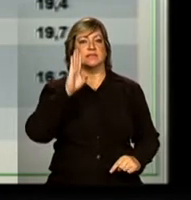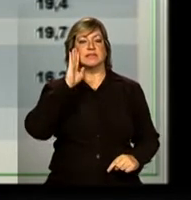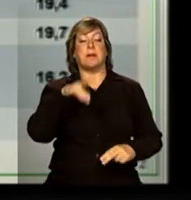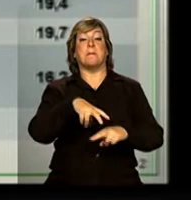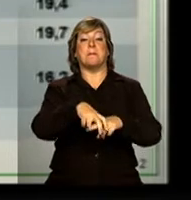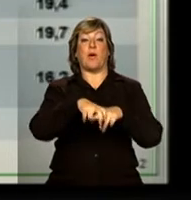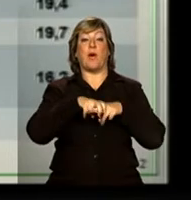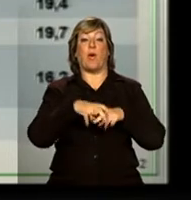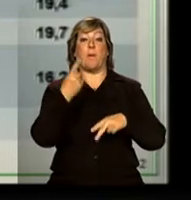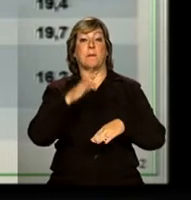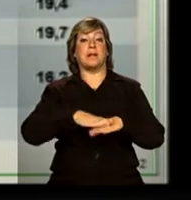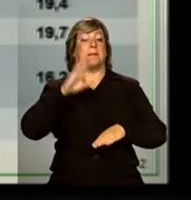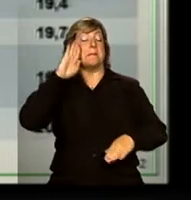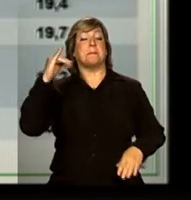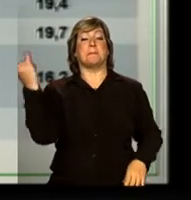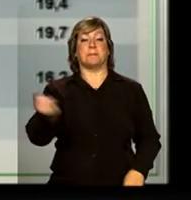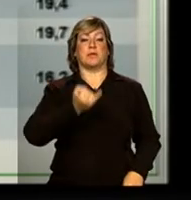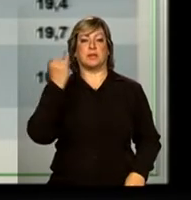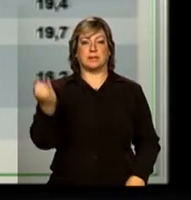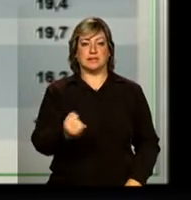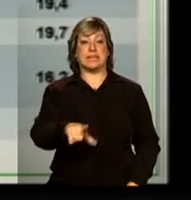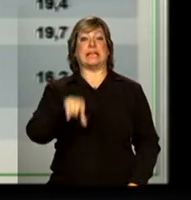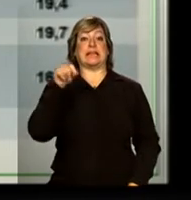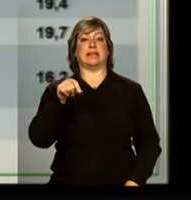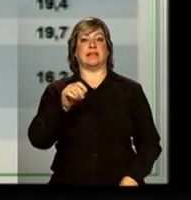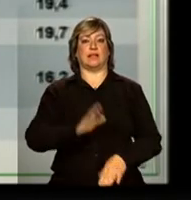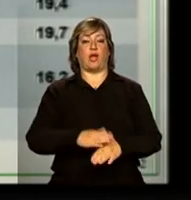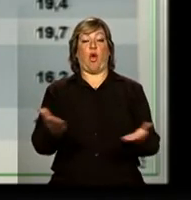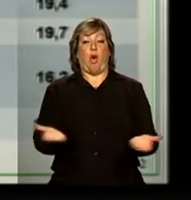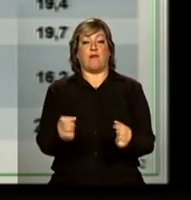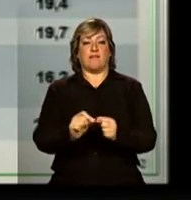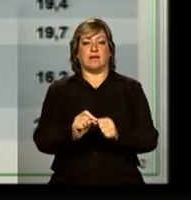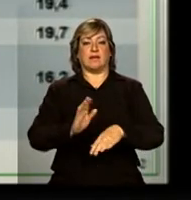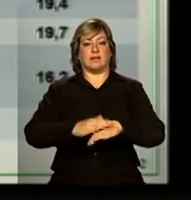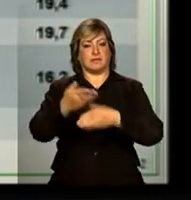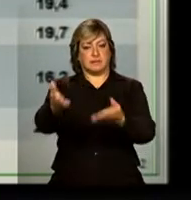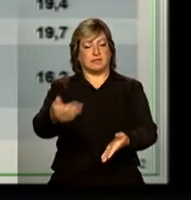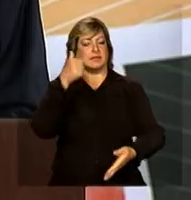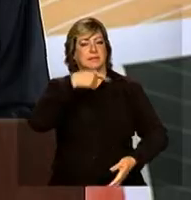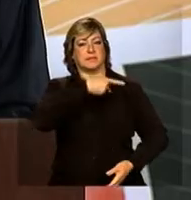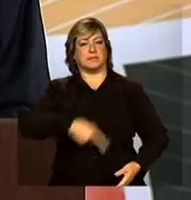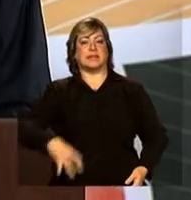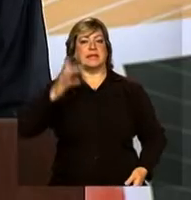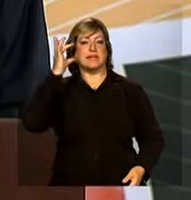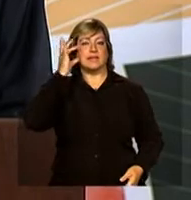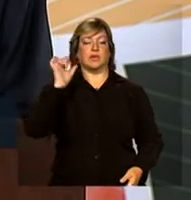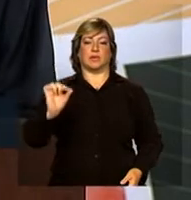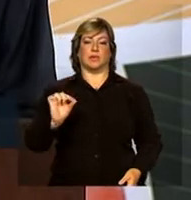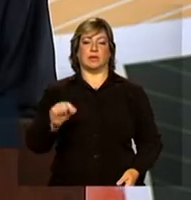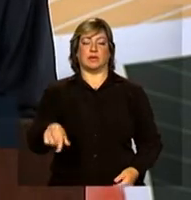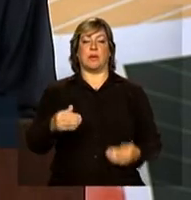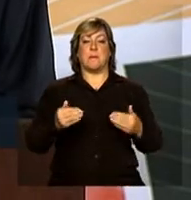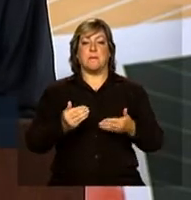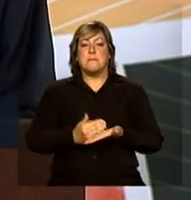uma das mais importantes decisões hoje adotadas por V. Exª. A